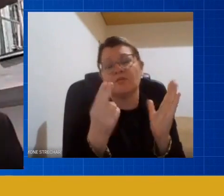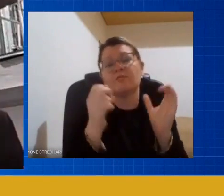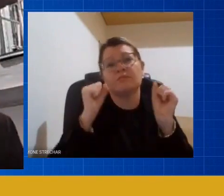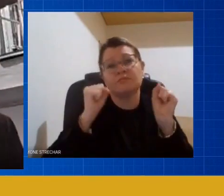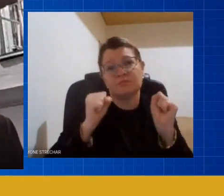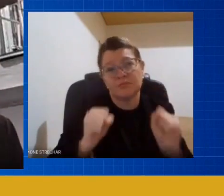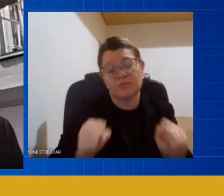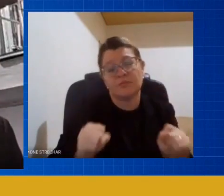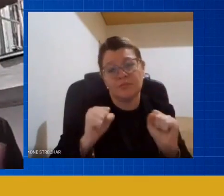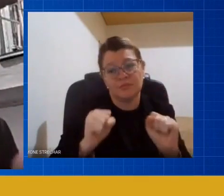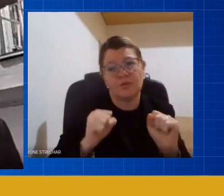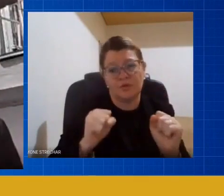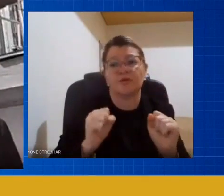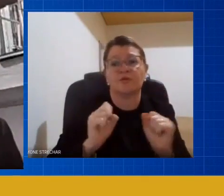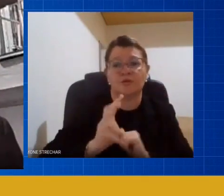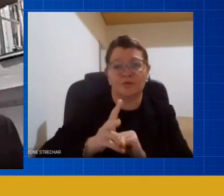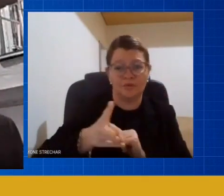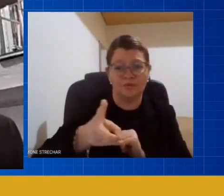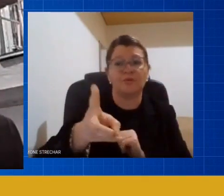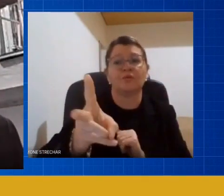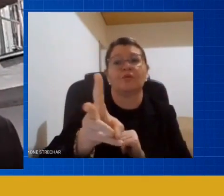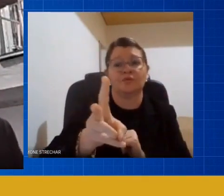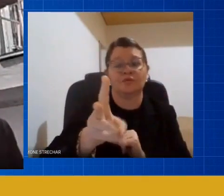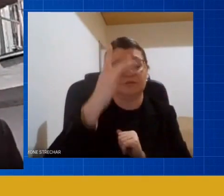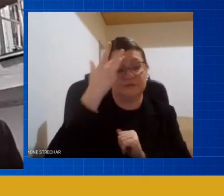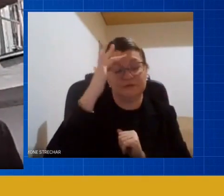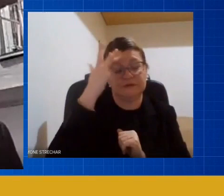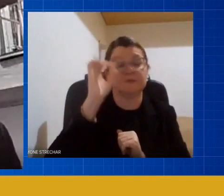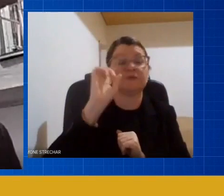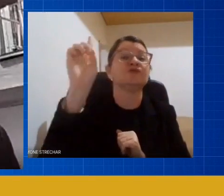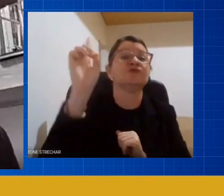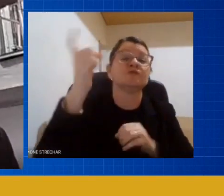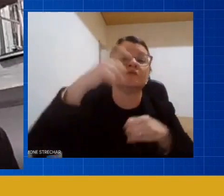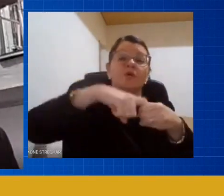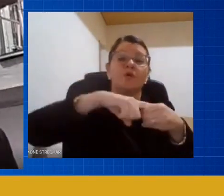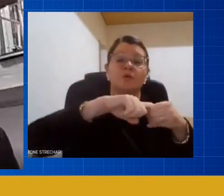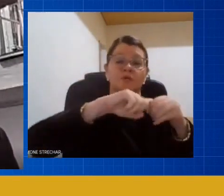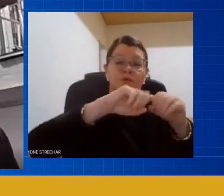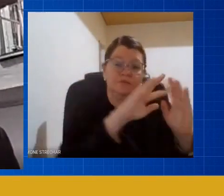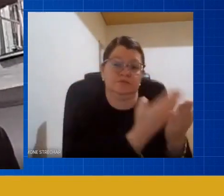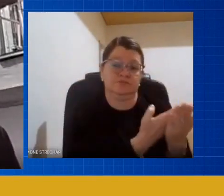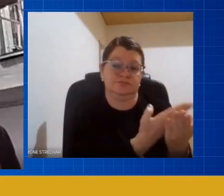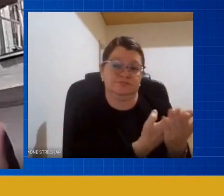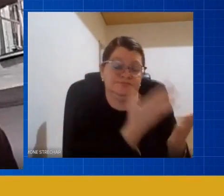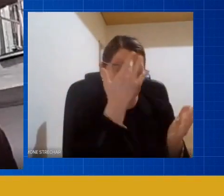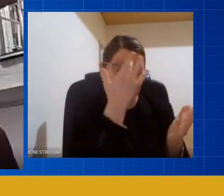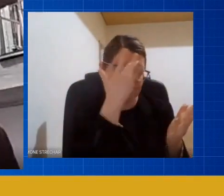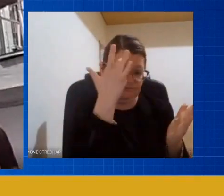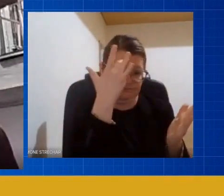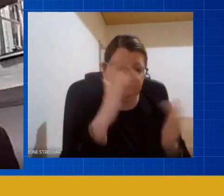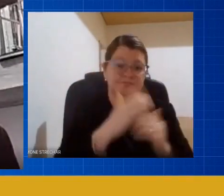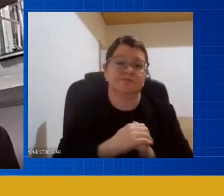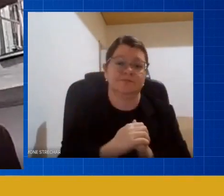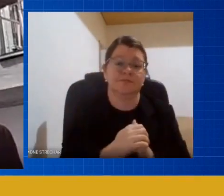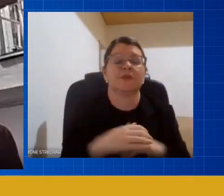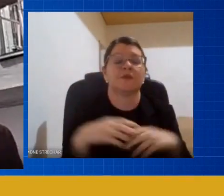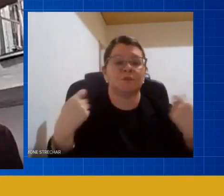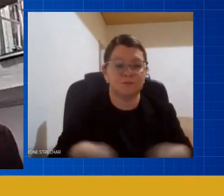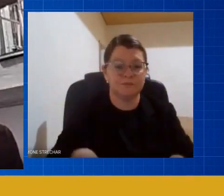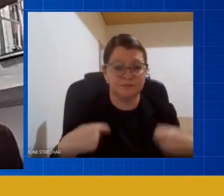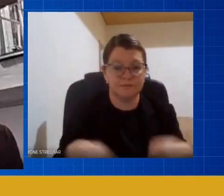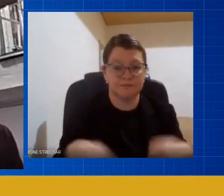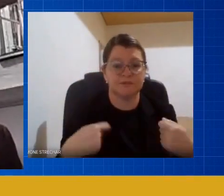aí ainda a perder de vista então é importante a cada dia trabalhar na qualificação do que está